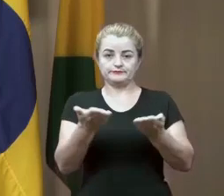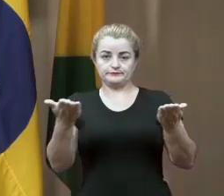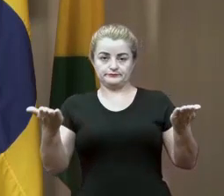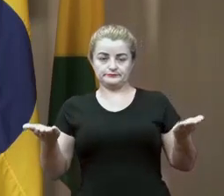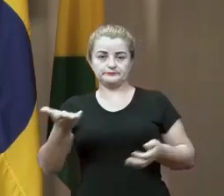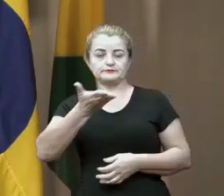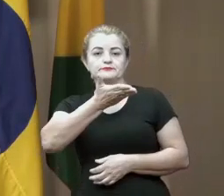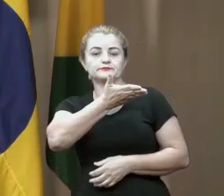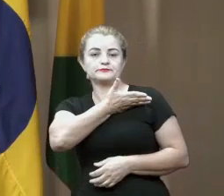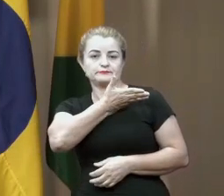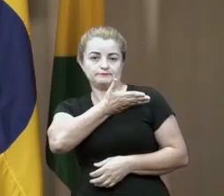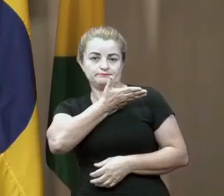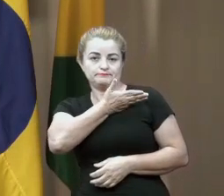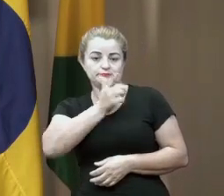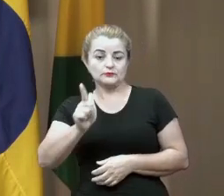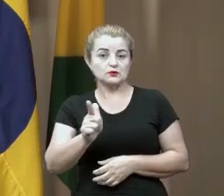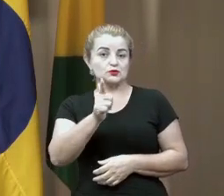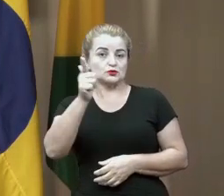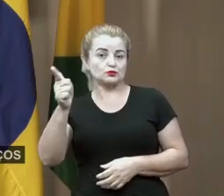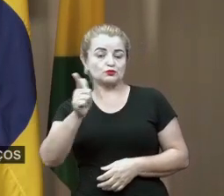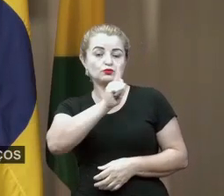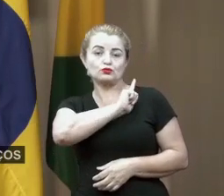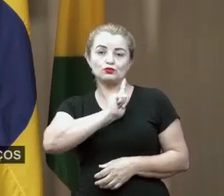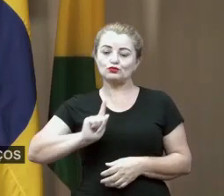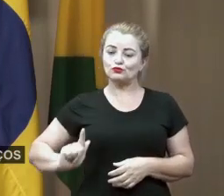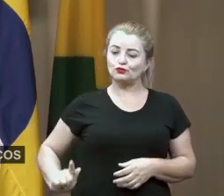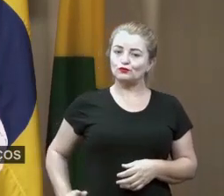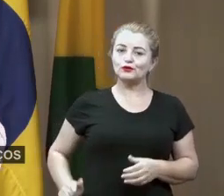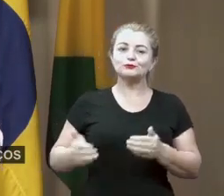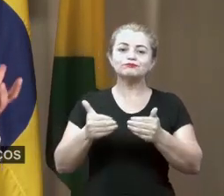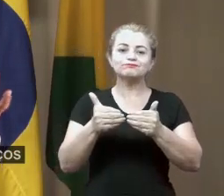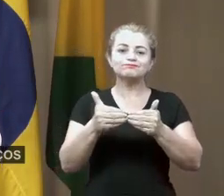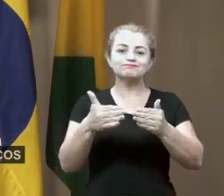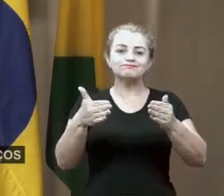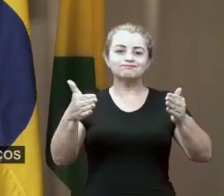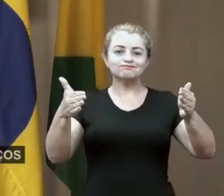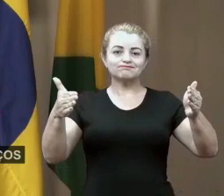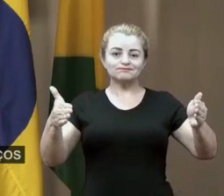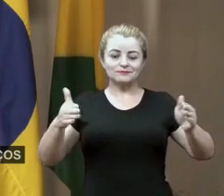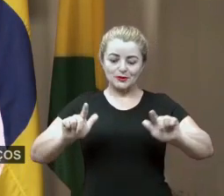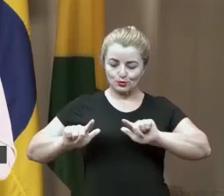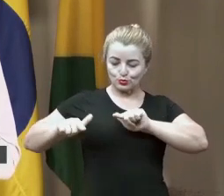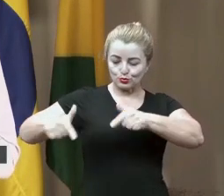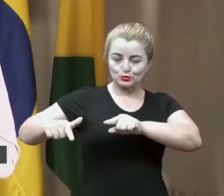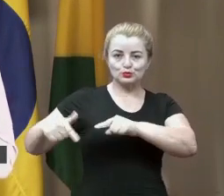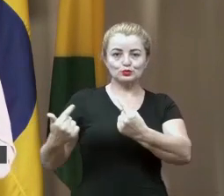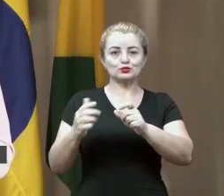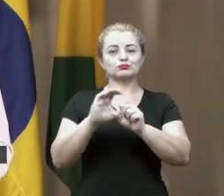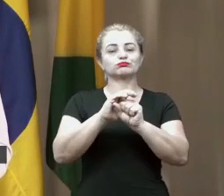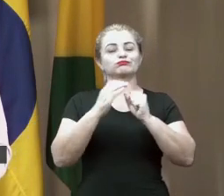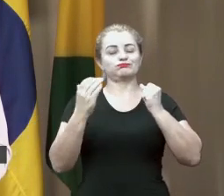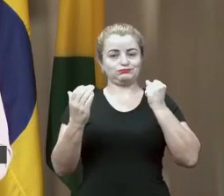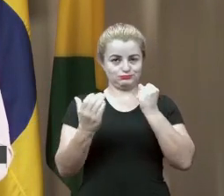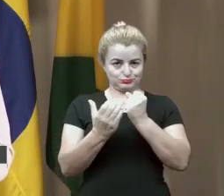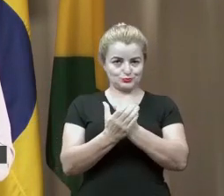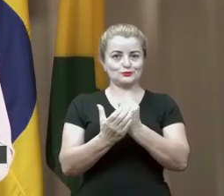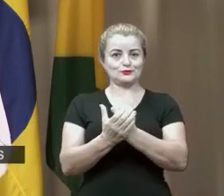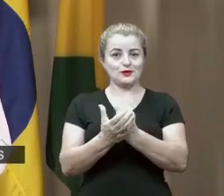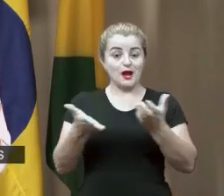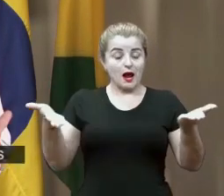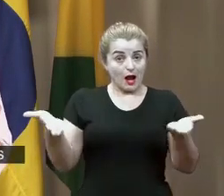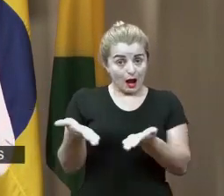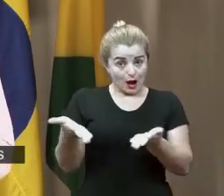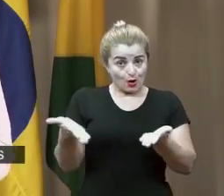Meus amigos, mais uma vez, o governo está ampliando os esforços para o combate ao coronavírus.